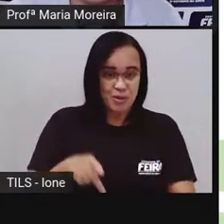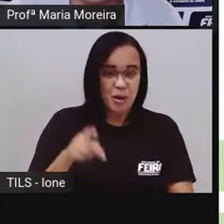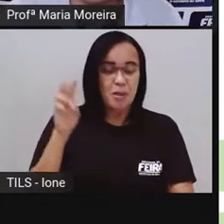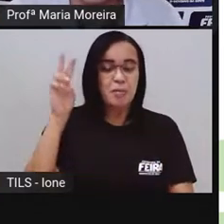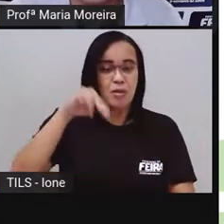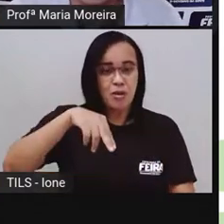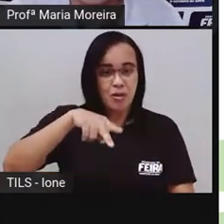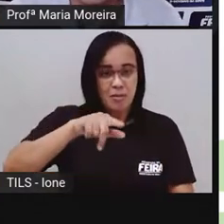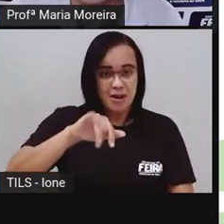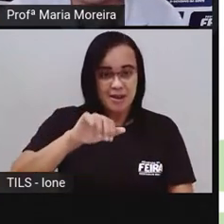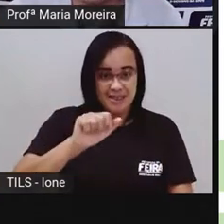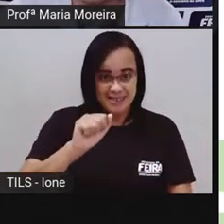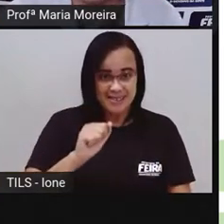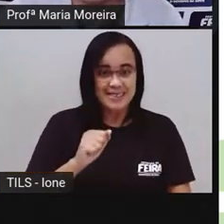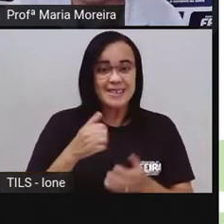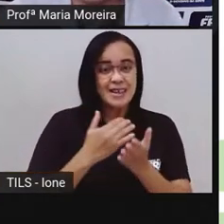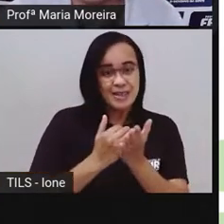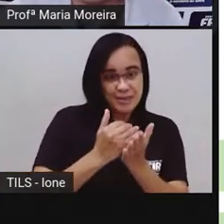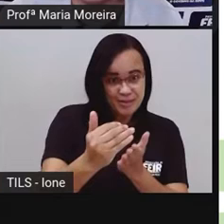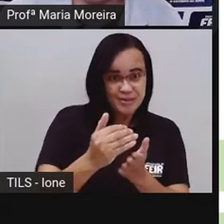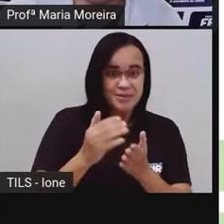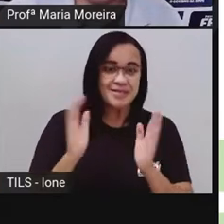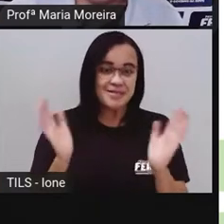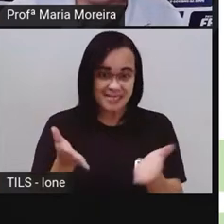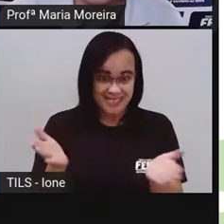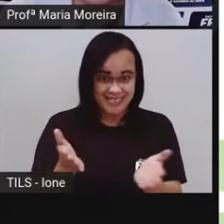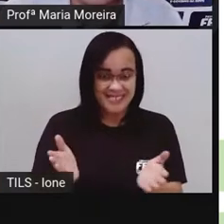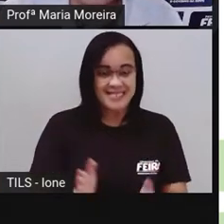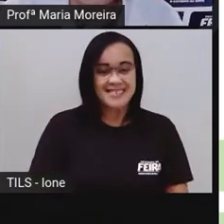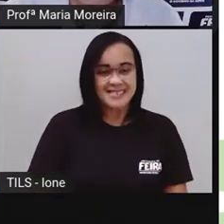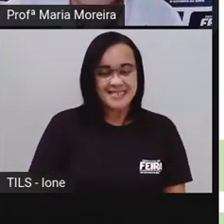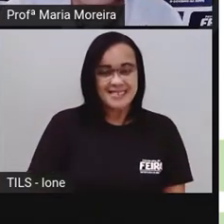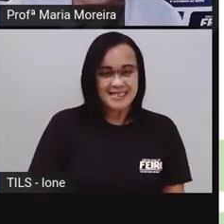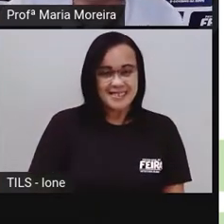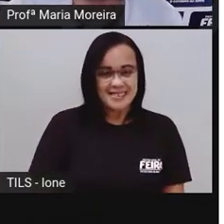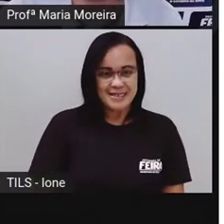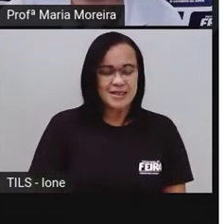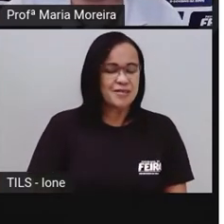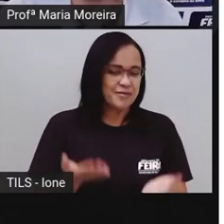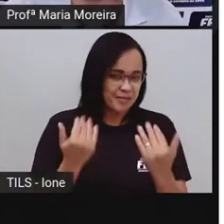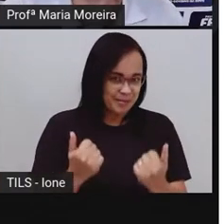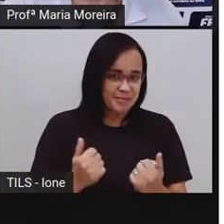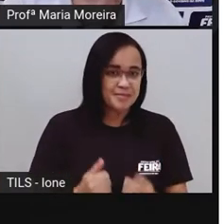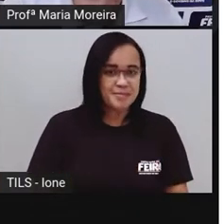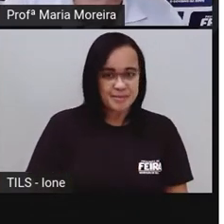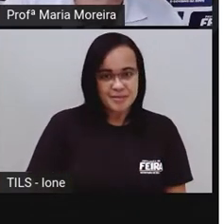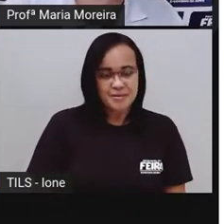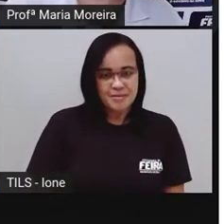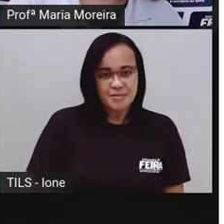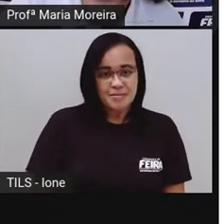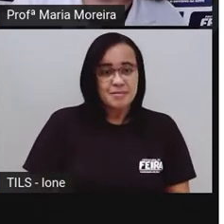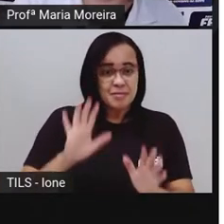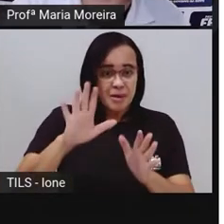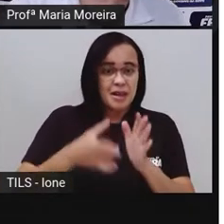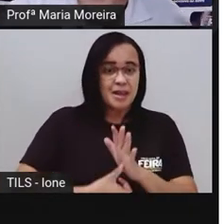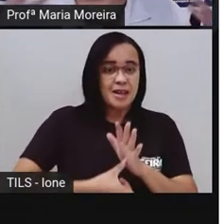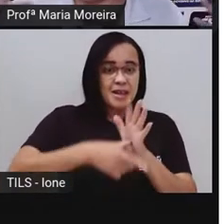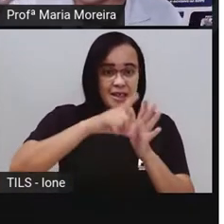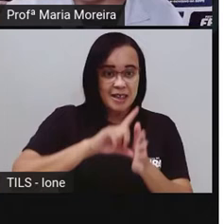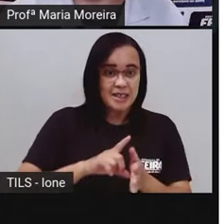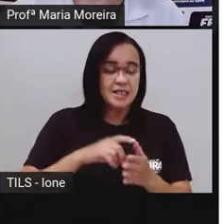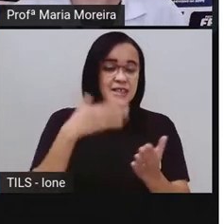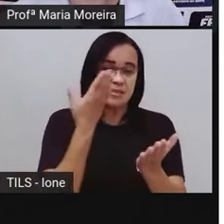Começando. Deixa a Pró tirar isto aqui, tirei. Vamos lá. Bom, antes, né, da